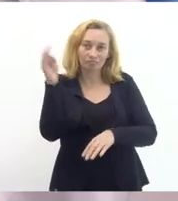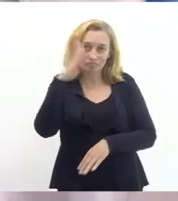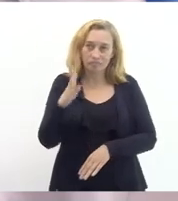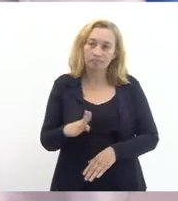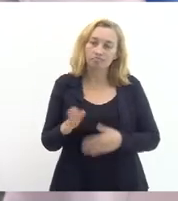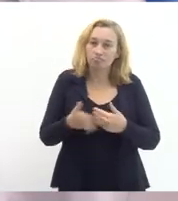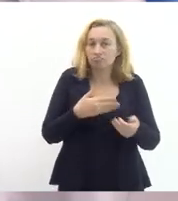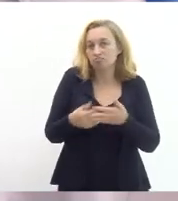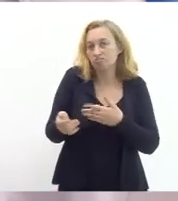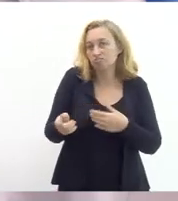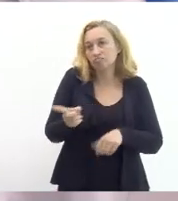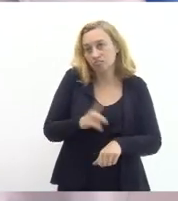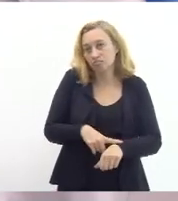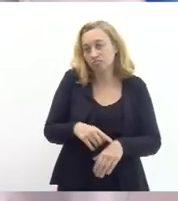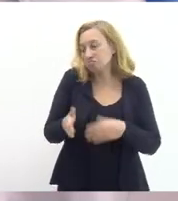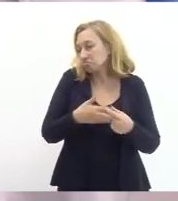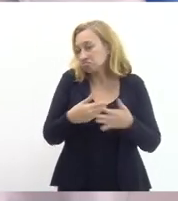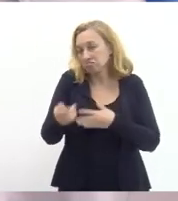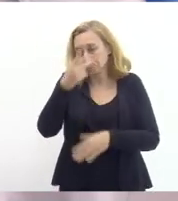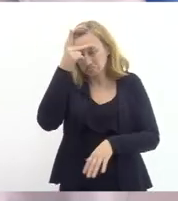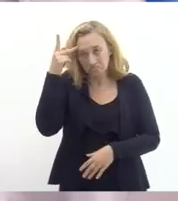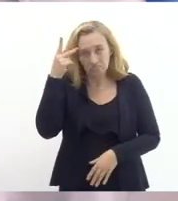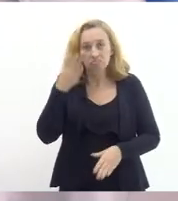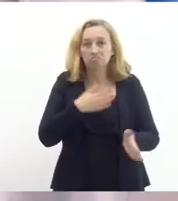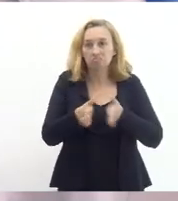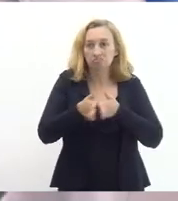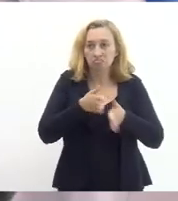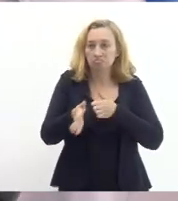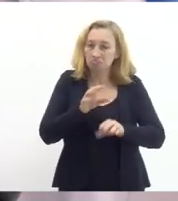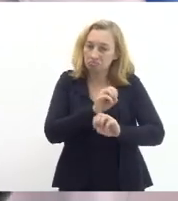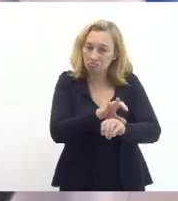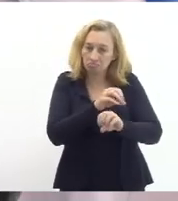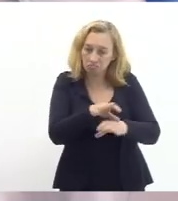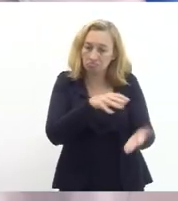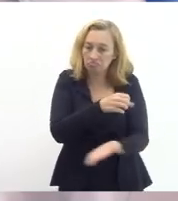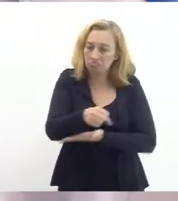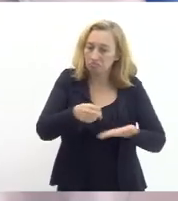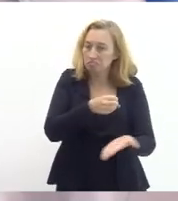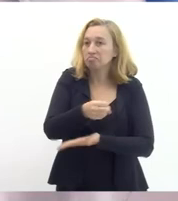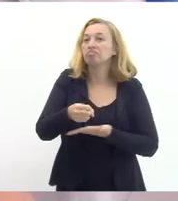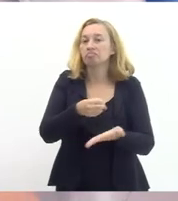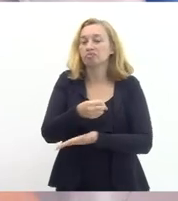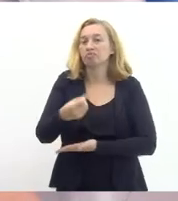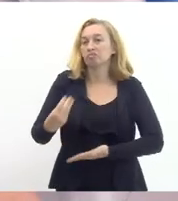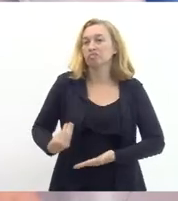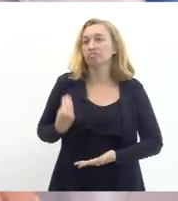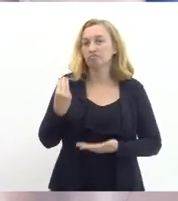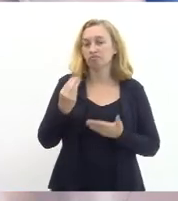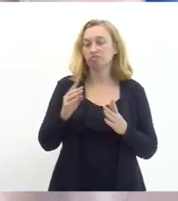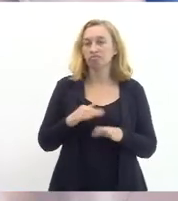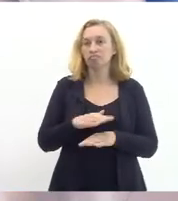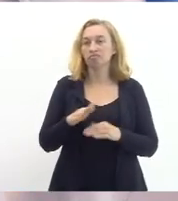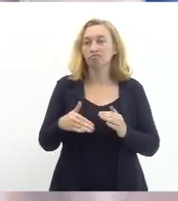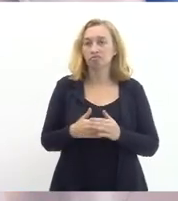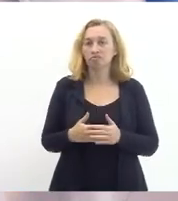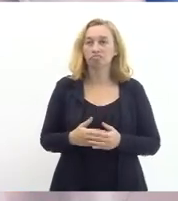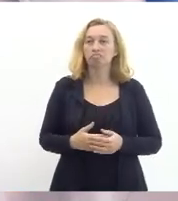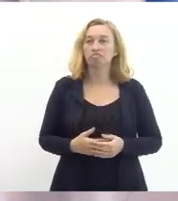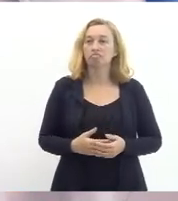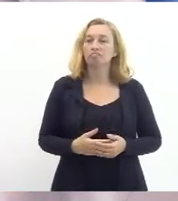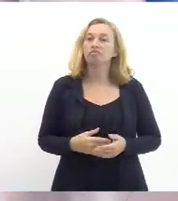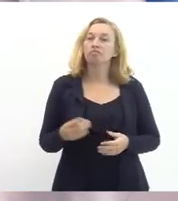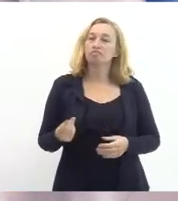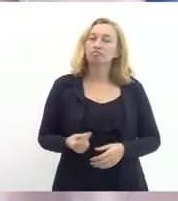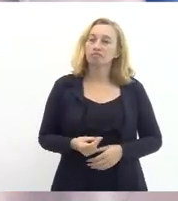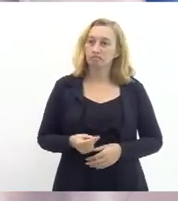qualquer momento para qualquer pessoa o acesso à educação é básico para garantir a vida plena então a gente sai daqui com essa